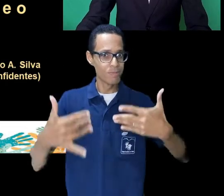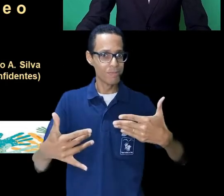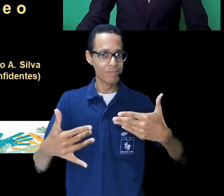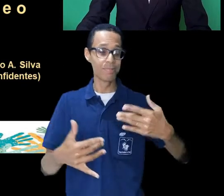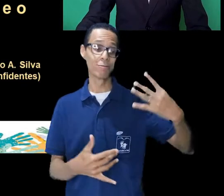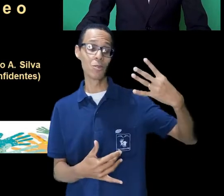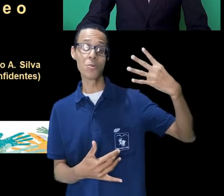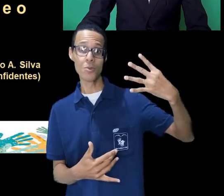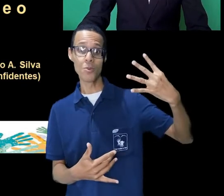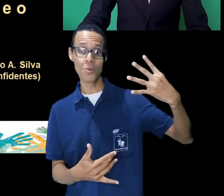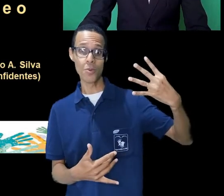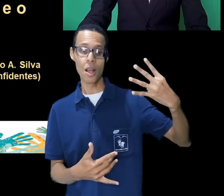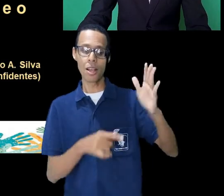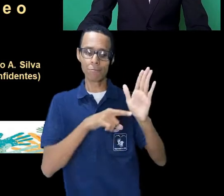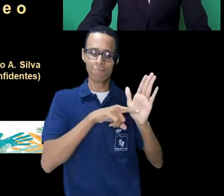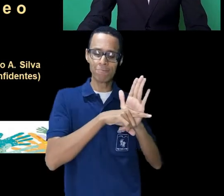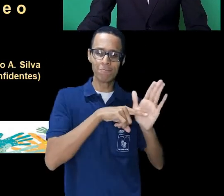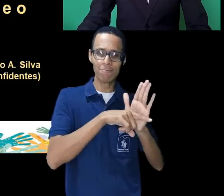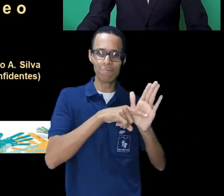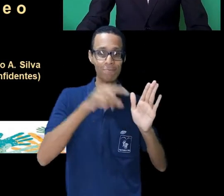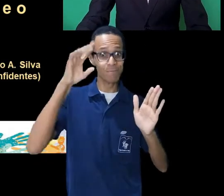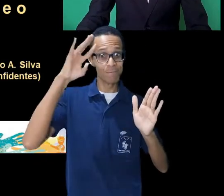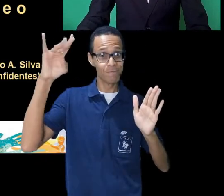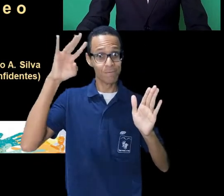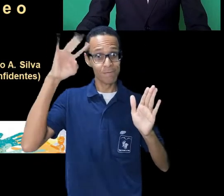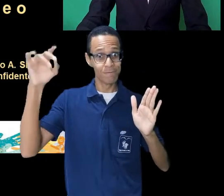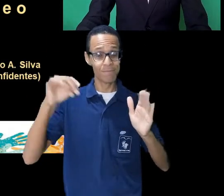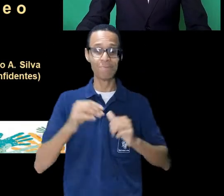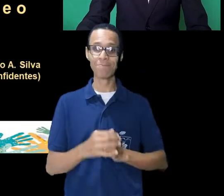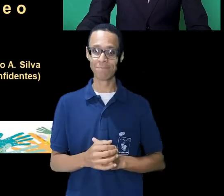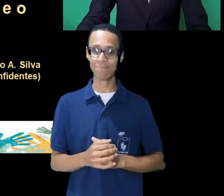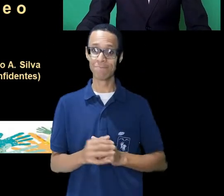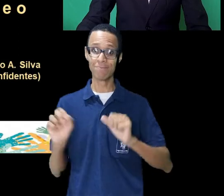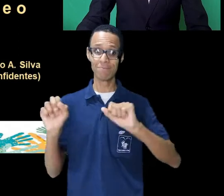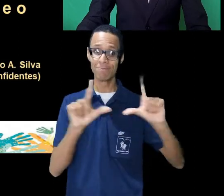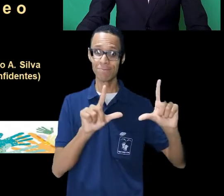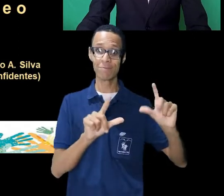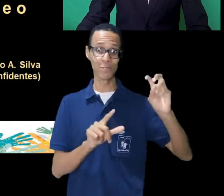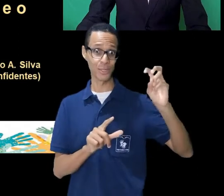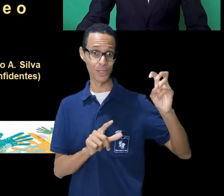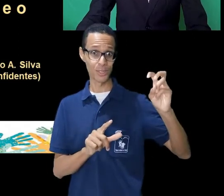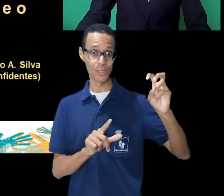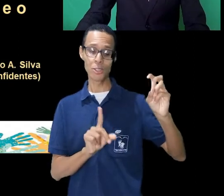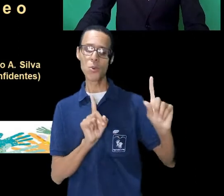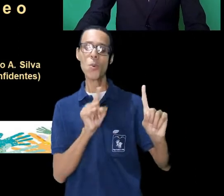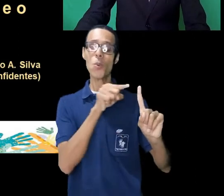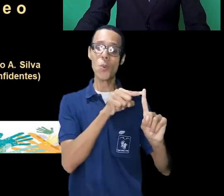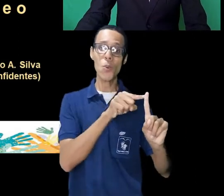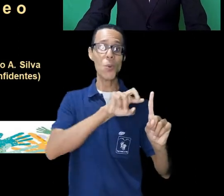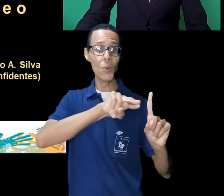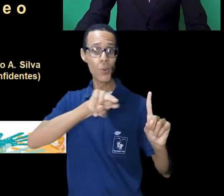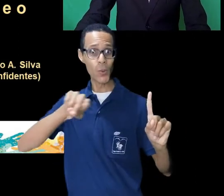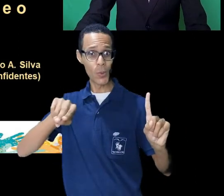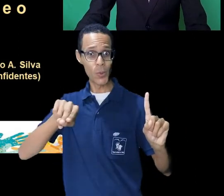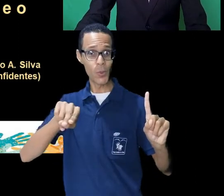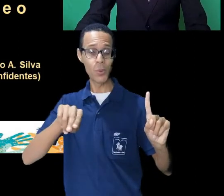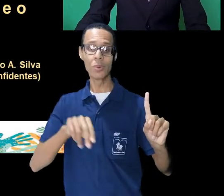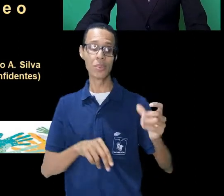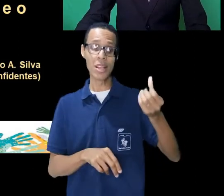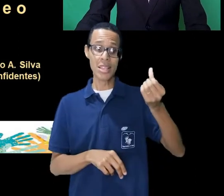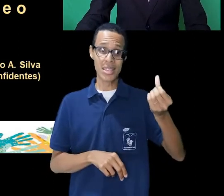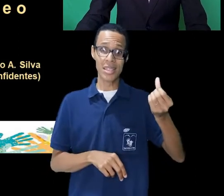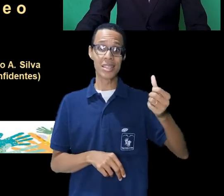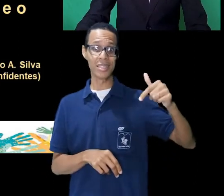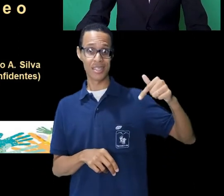slide 4, a fundamentação teórica. O slide 5, os objetivos. Os slides